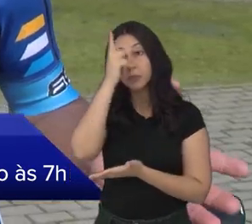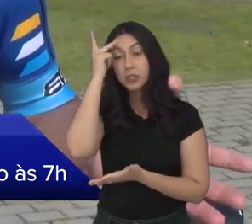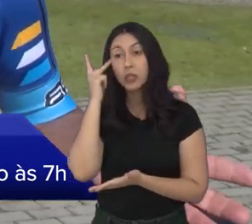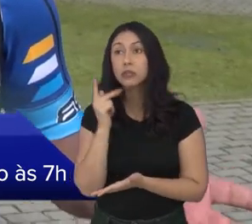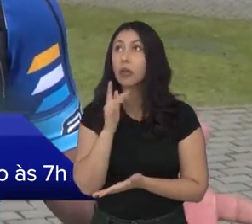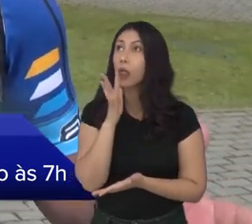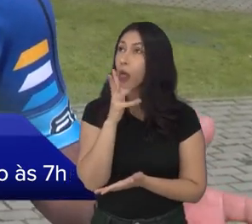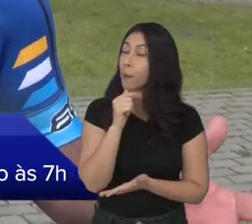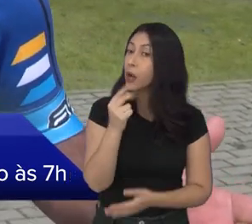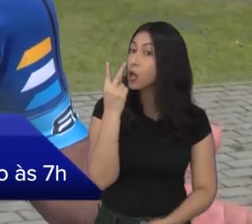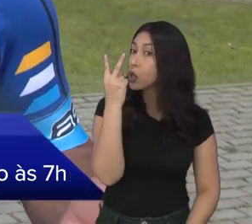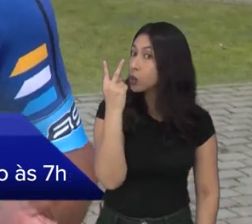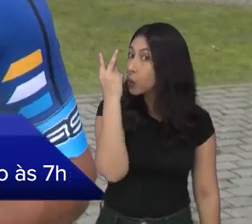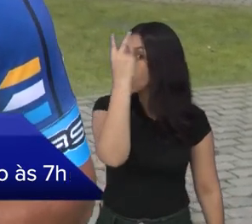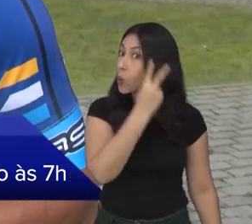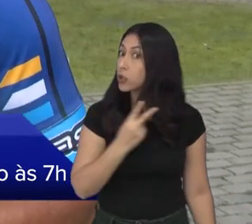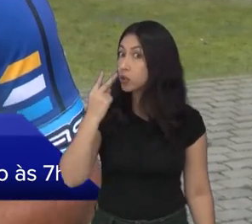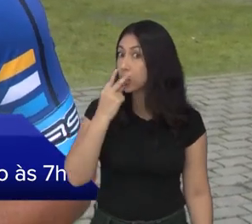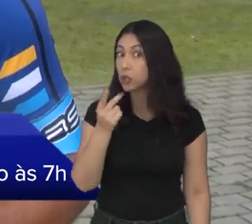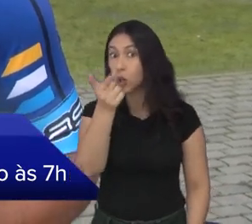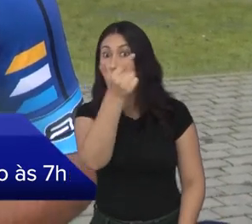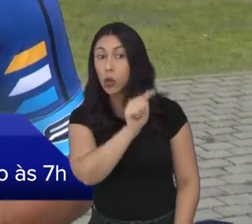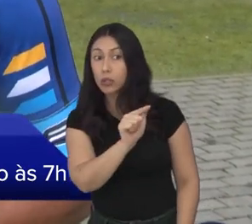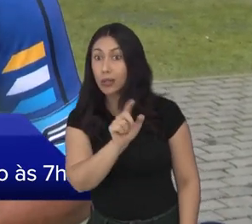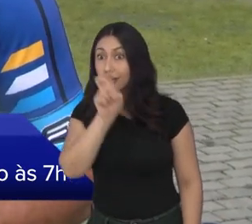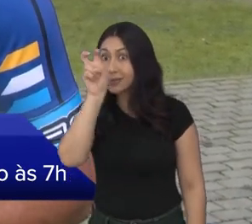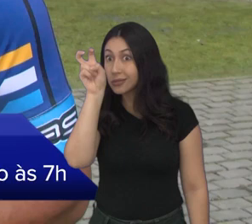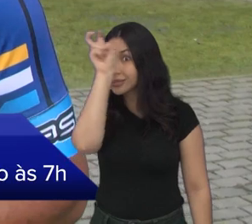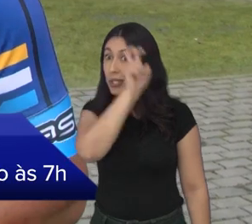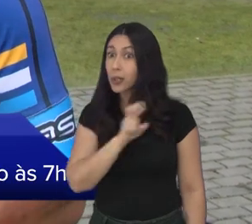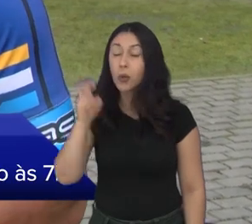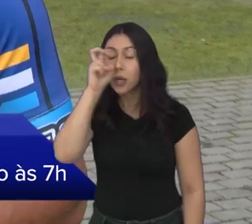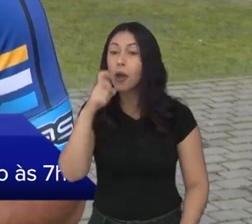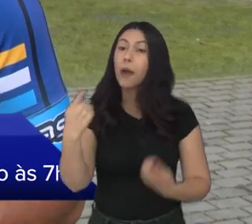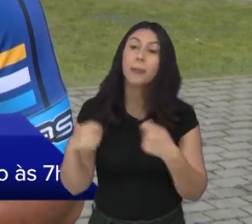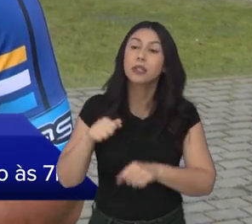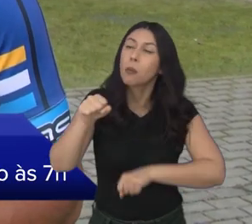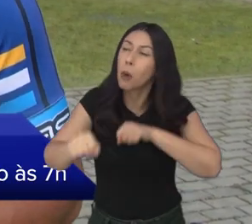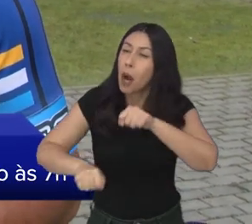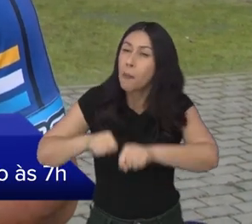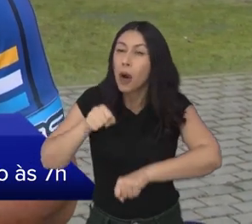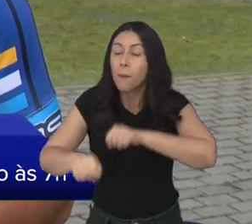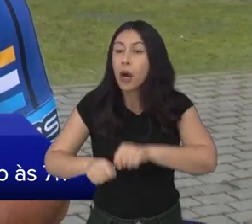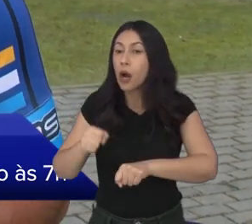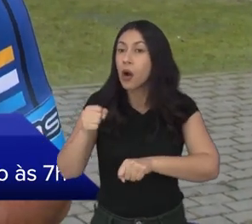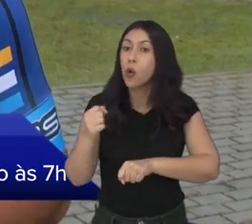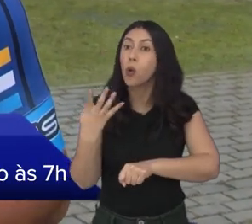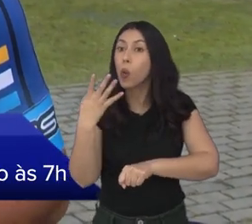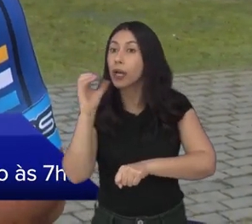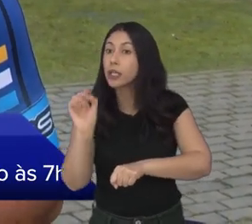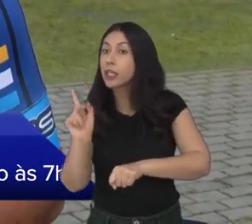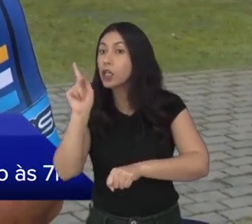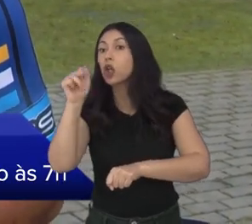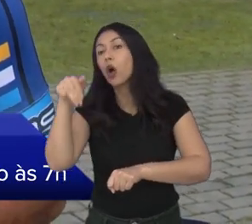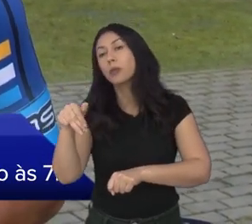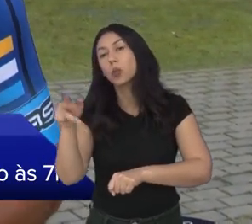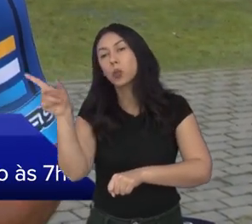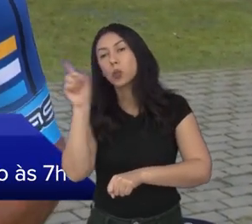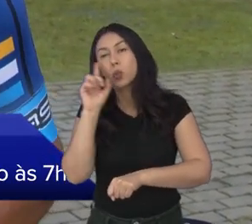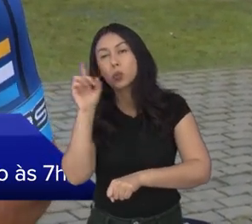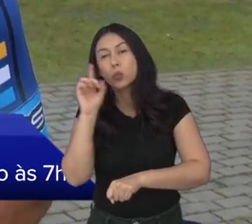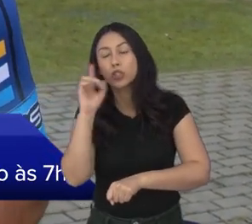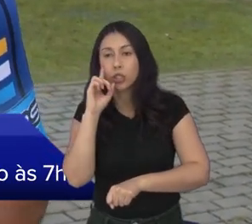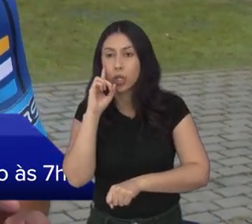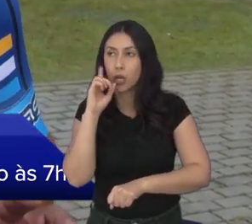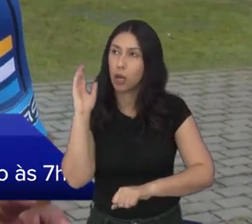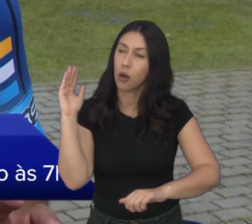gente que demora duas horas e meia pra chegar lá, tem gente que demora cinco horas. A pessoa tem que estar pedalando aí no mínimo 30, 40 quilômetros por dia. É